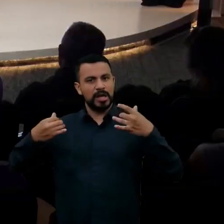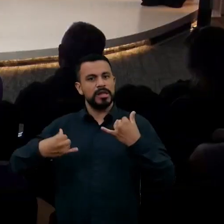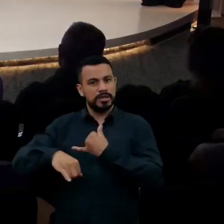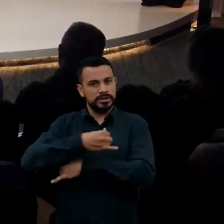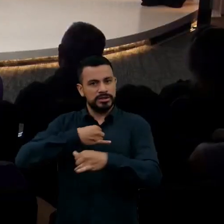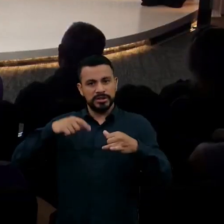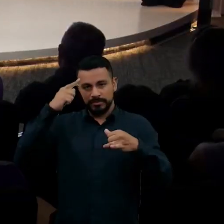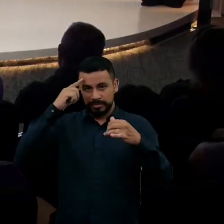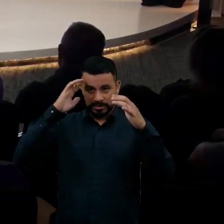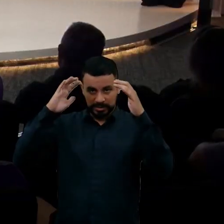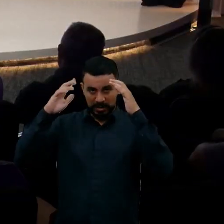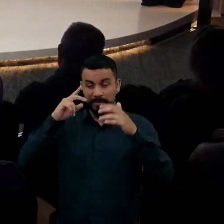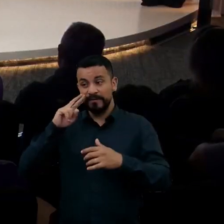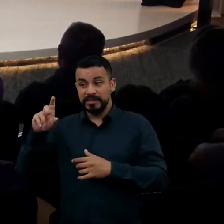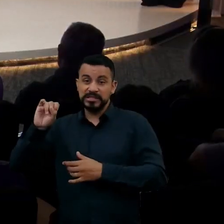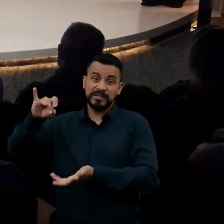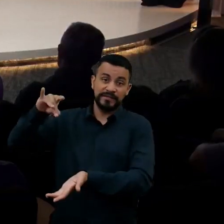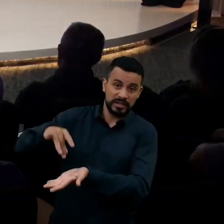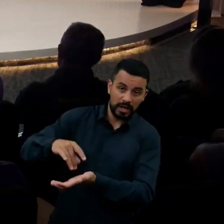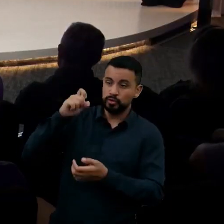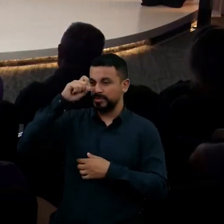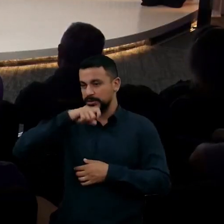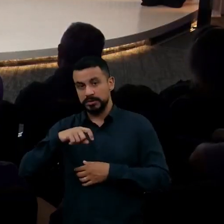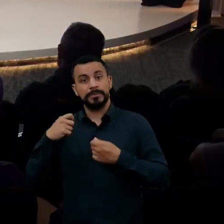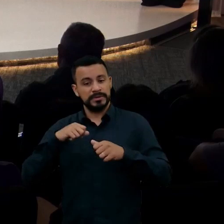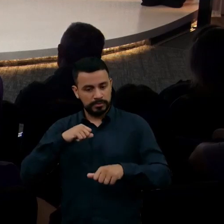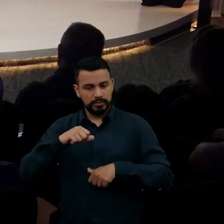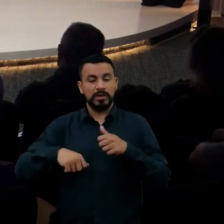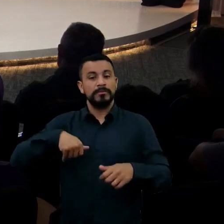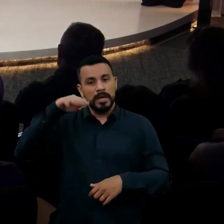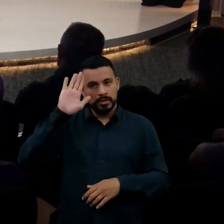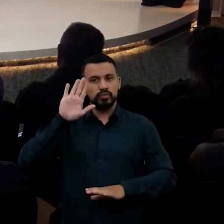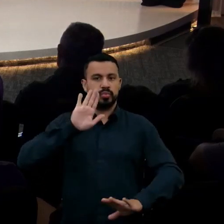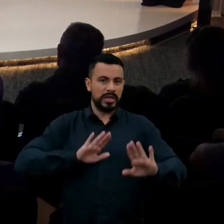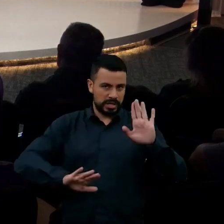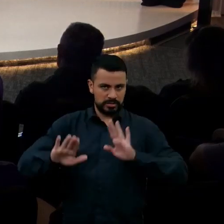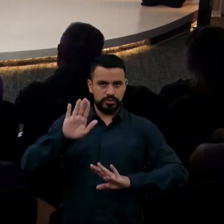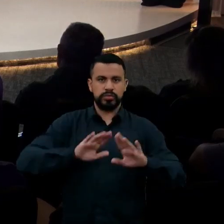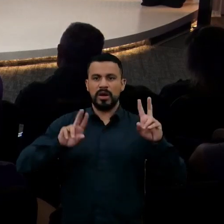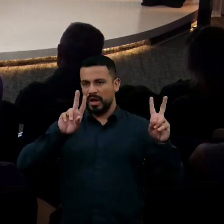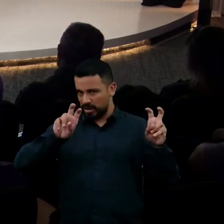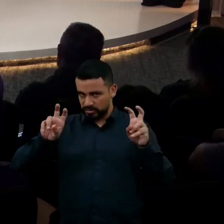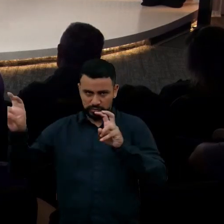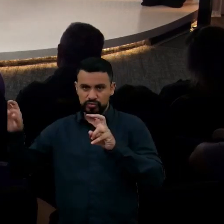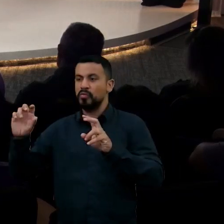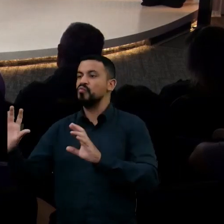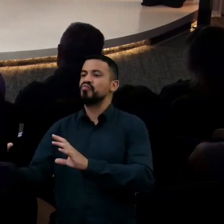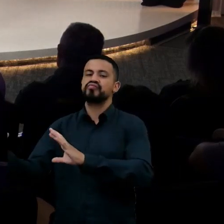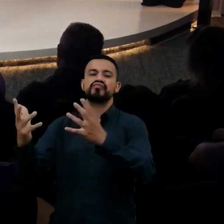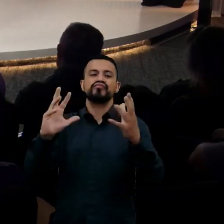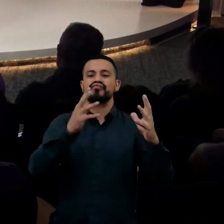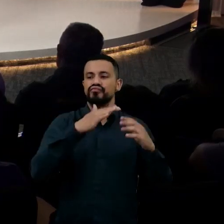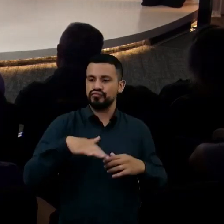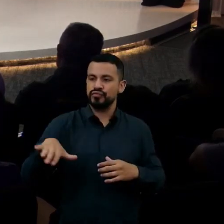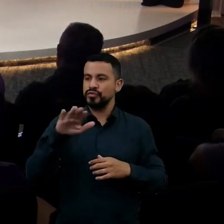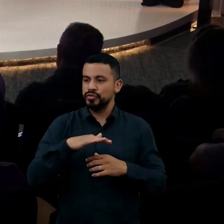é fake news ou não. Temos que nos tornar muito mais cuidadosos com relação ao que acontece ao nosso redor. Bem, se nosso cérebro é